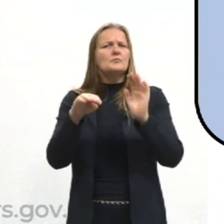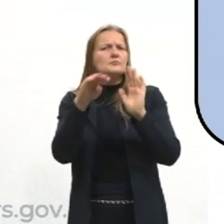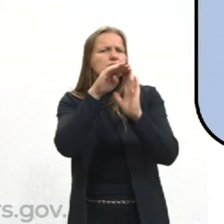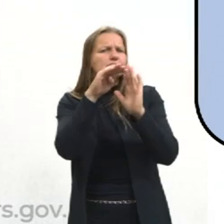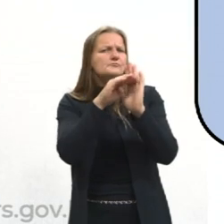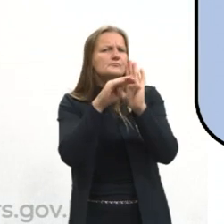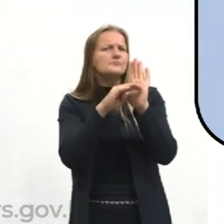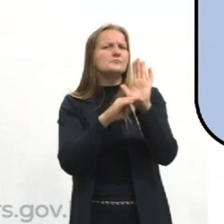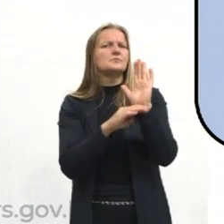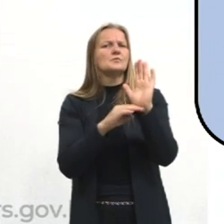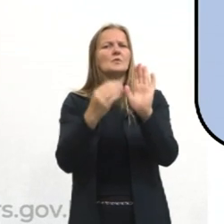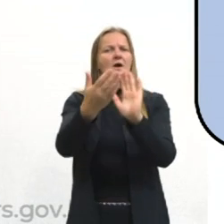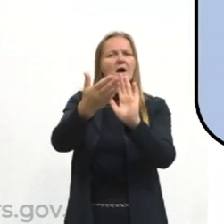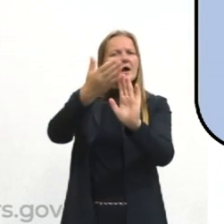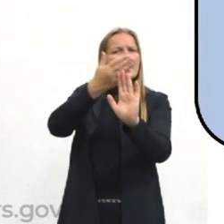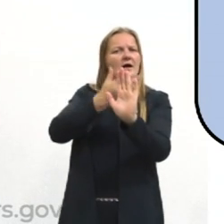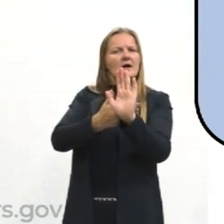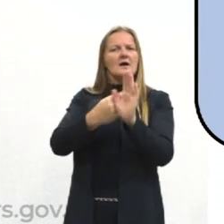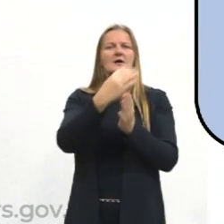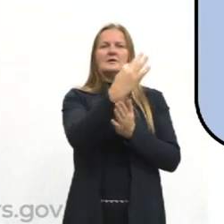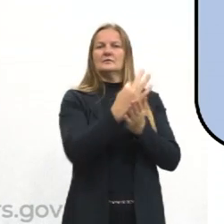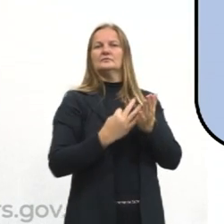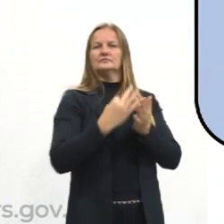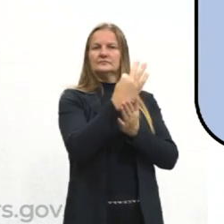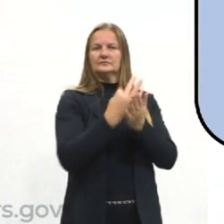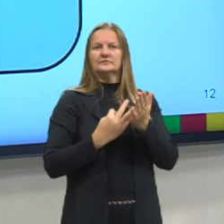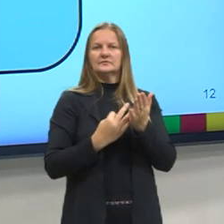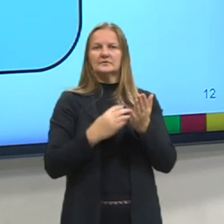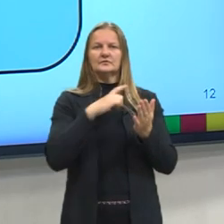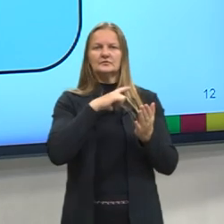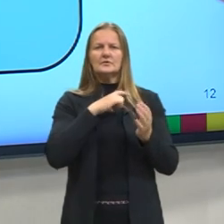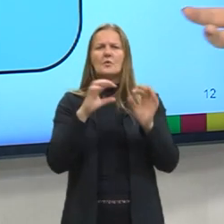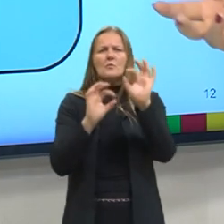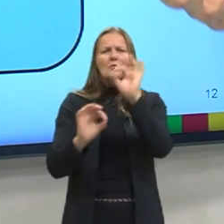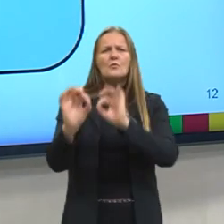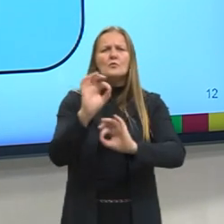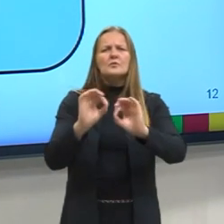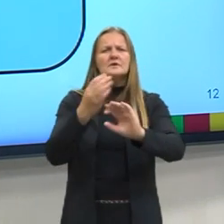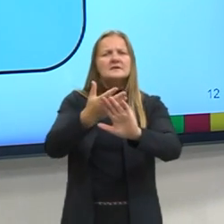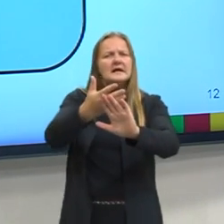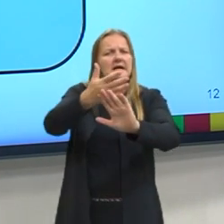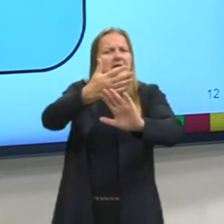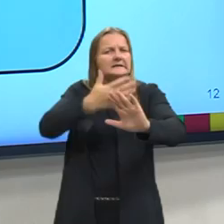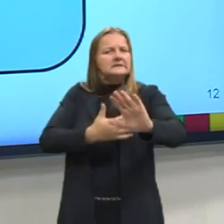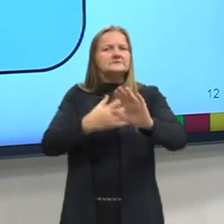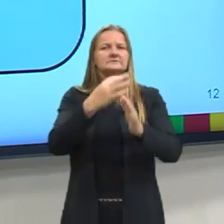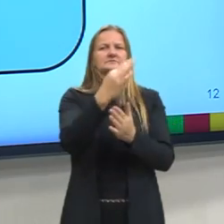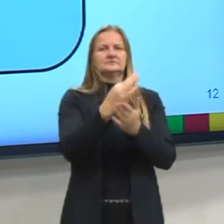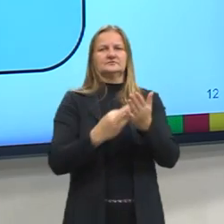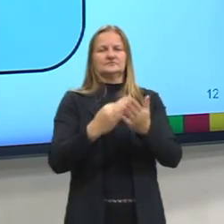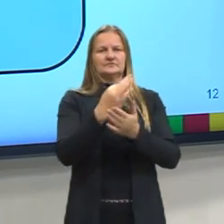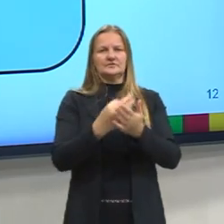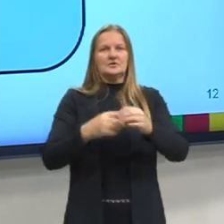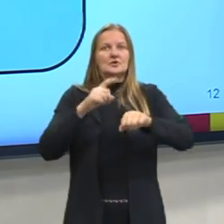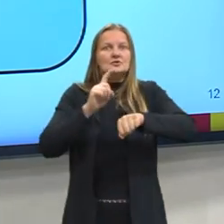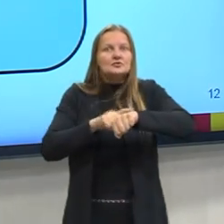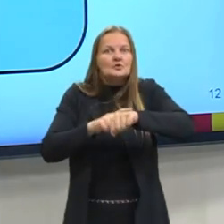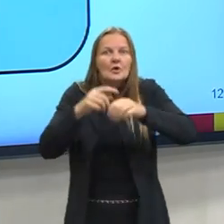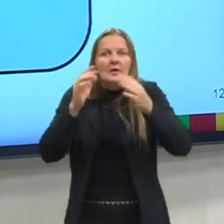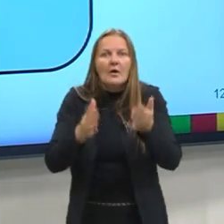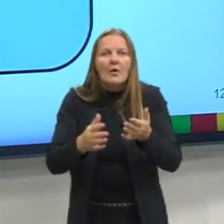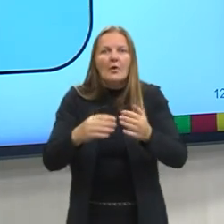por trás do texto. Ele tem a ver com aquilo que se organiza antes. Ele não está ligado exatamente só ao plano